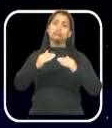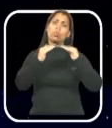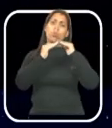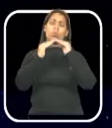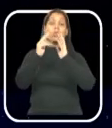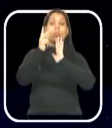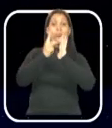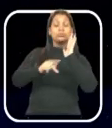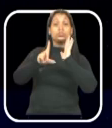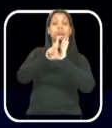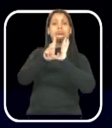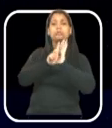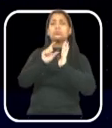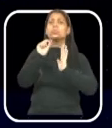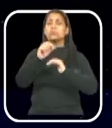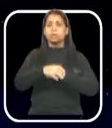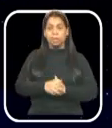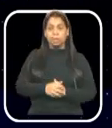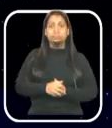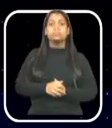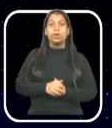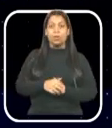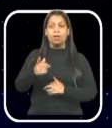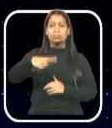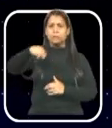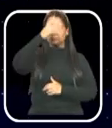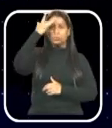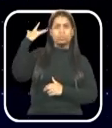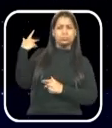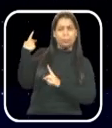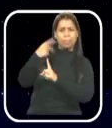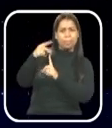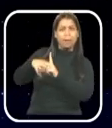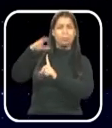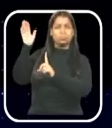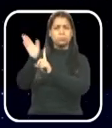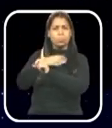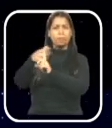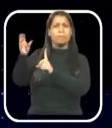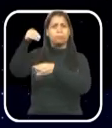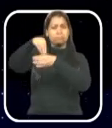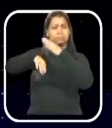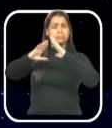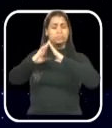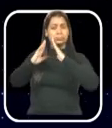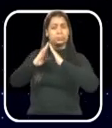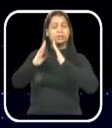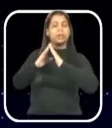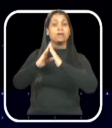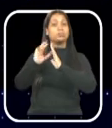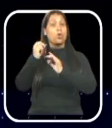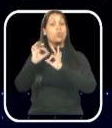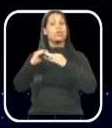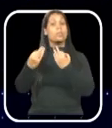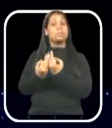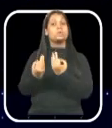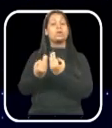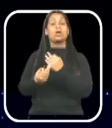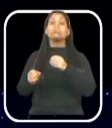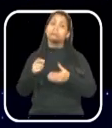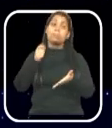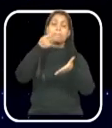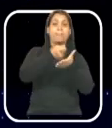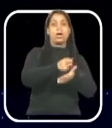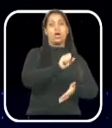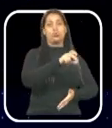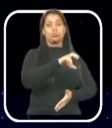favorável ao projeto que prevê ressarcimento pelos agressores em caso de violência doméstica e familiar ao Sistema Único